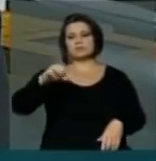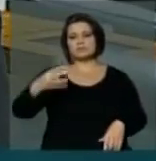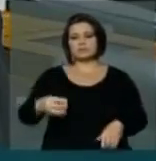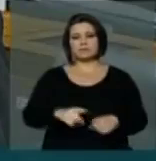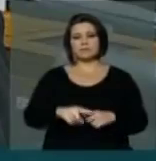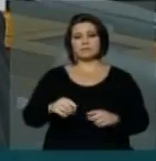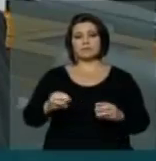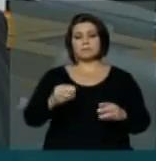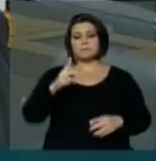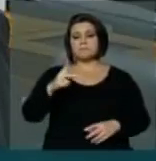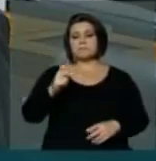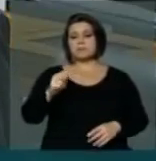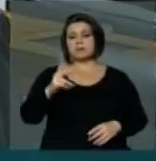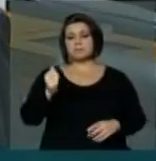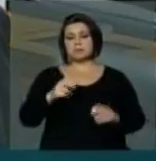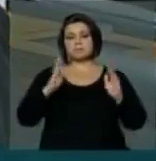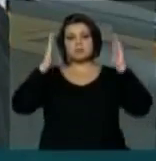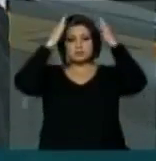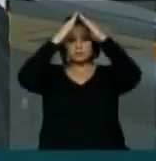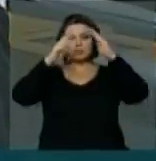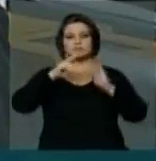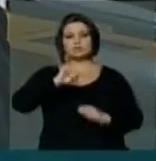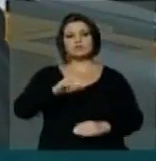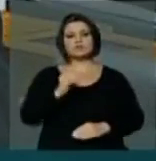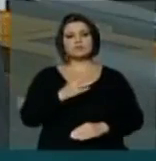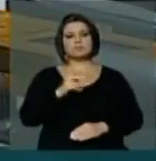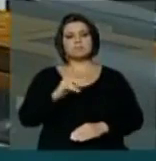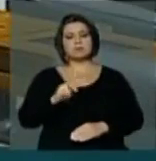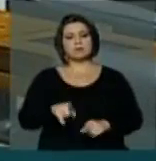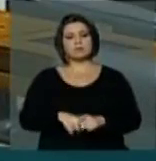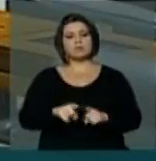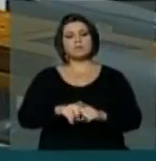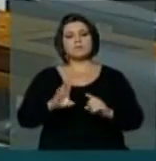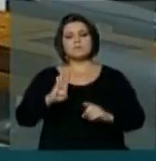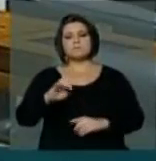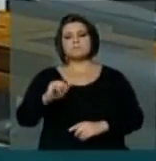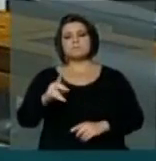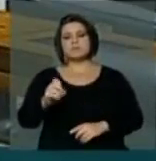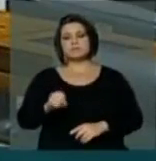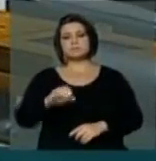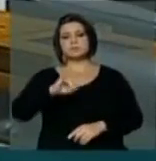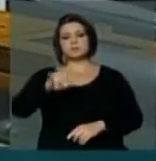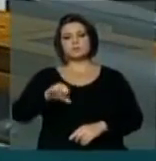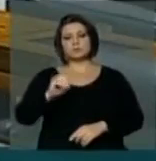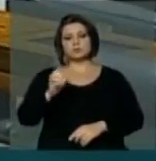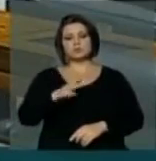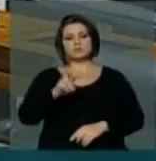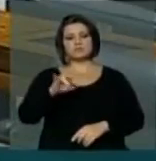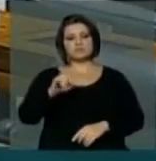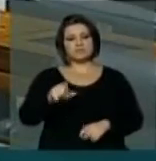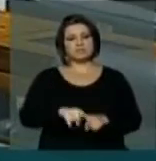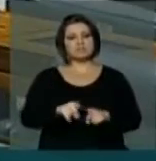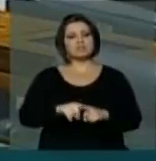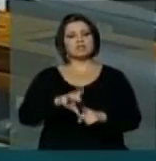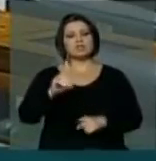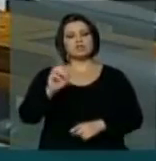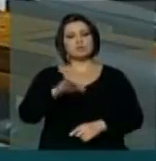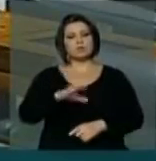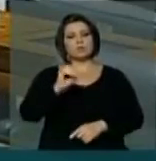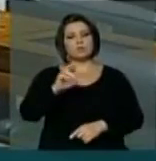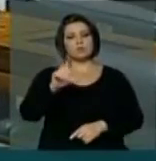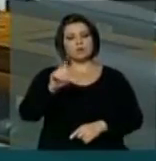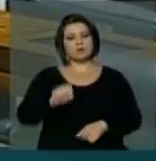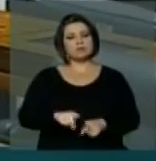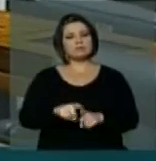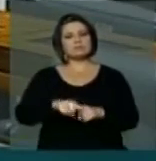Pelo Papa João Paulo II como Bispo de Joinville Por todas as localidades por onde passa Dom Orlando Brantes Tem